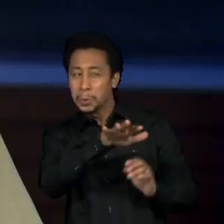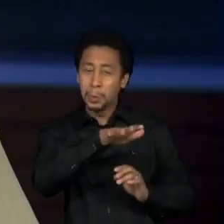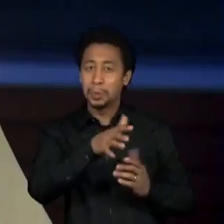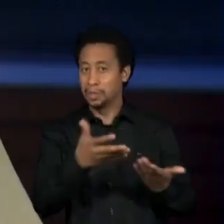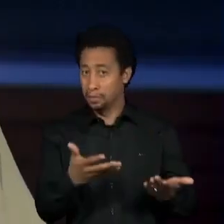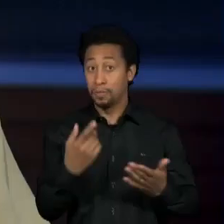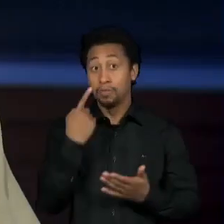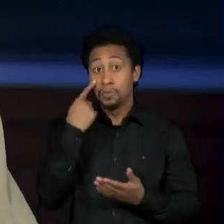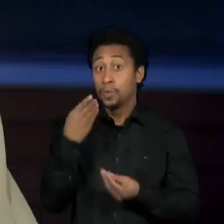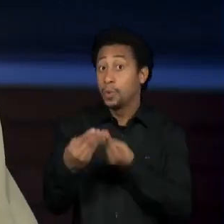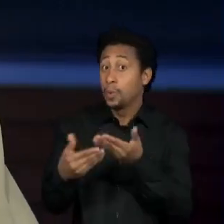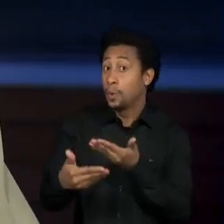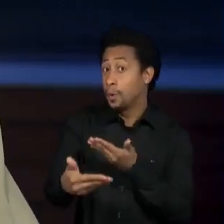contra o tempo do Bolsonaro. Resta Felipe? vai né, Obrigado.